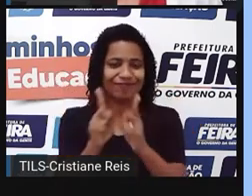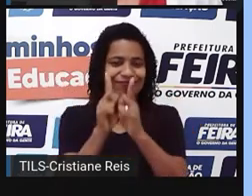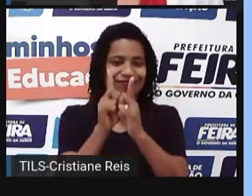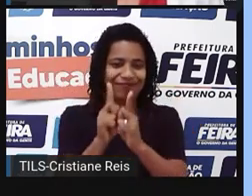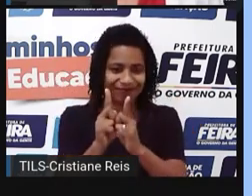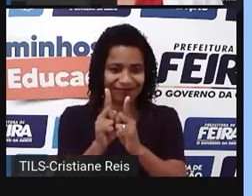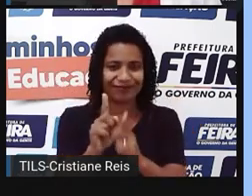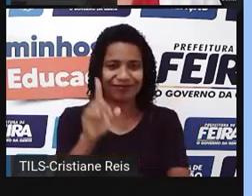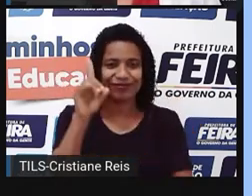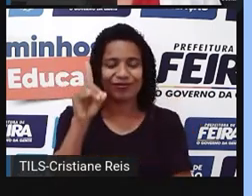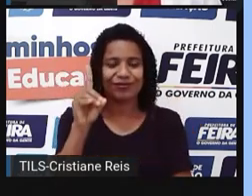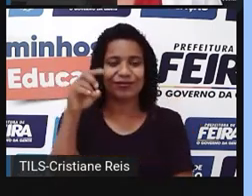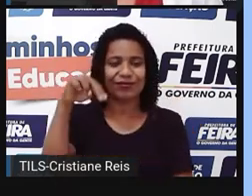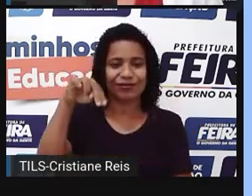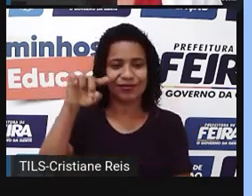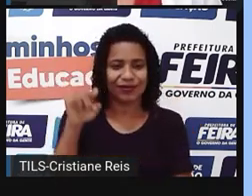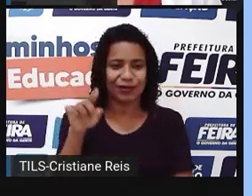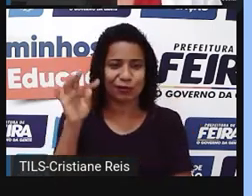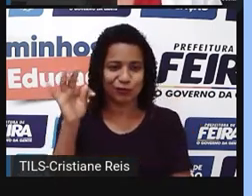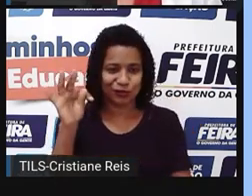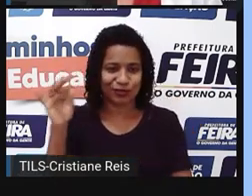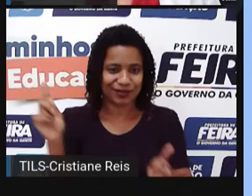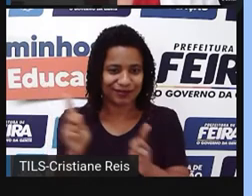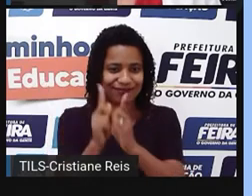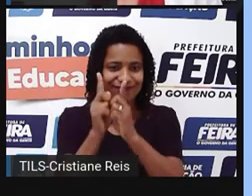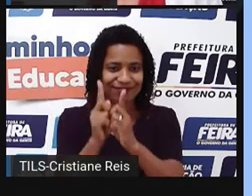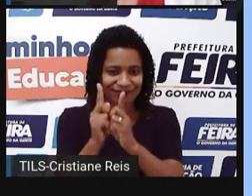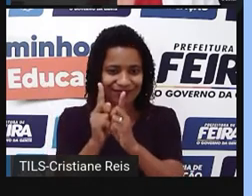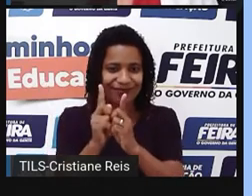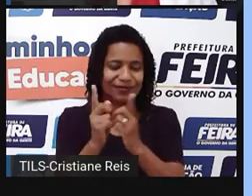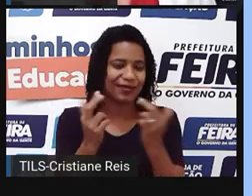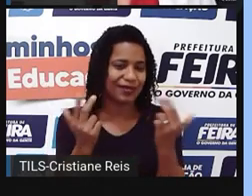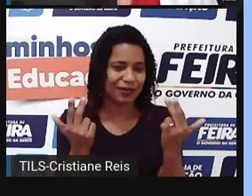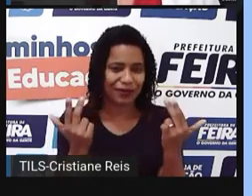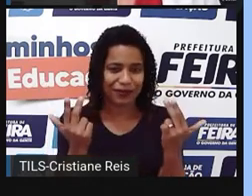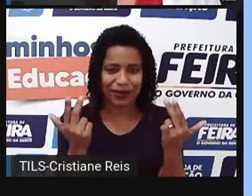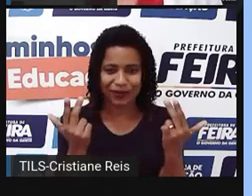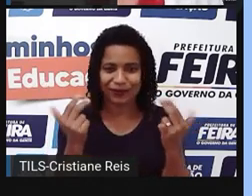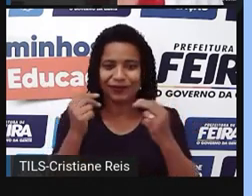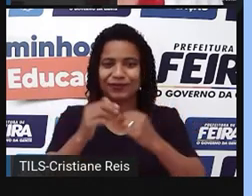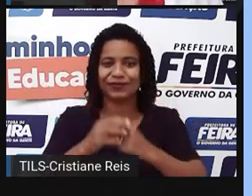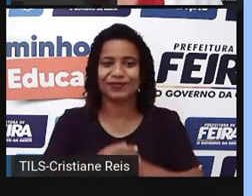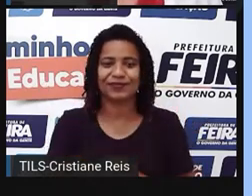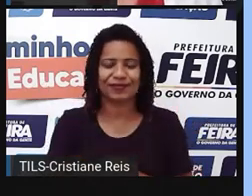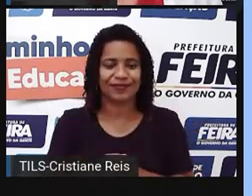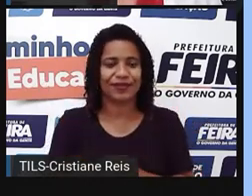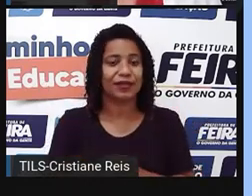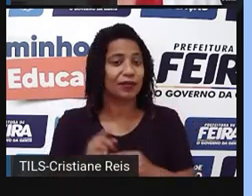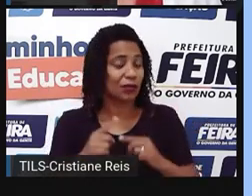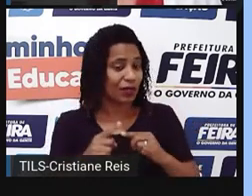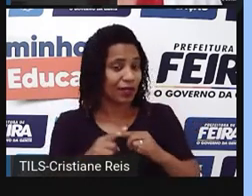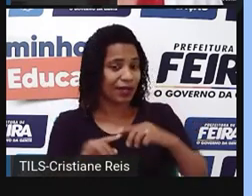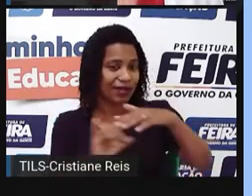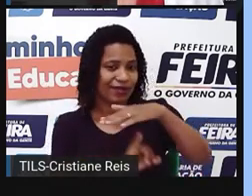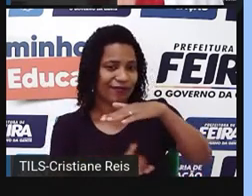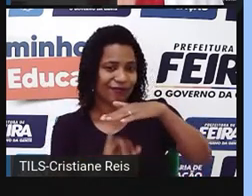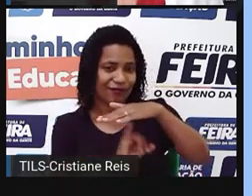utilizamos comumente a forma contrata. Principalmente em situações informais. Ok?